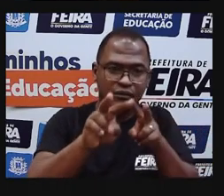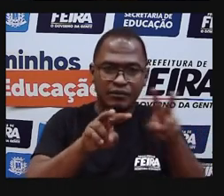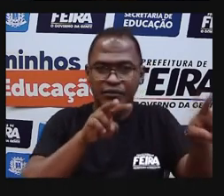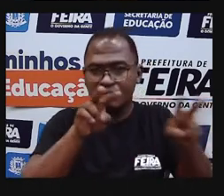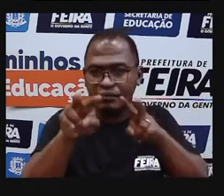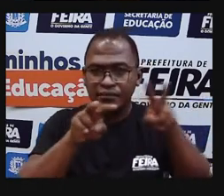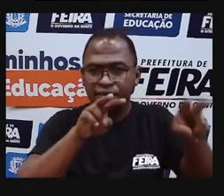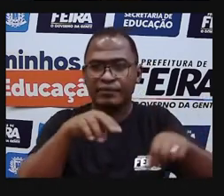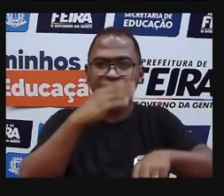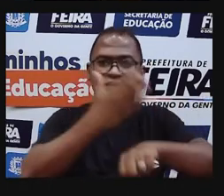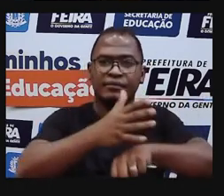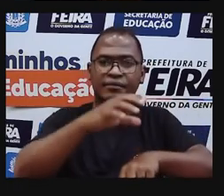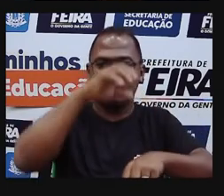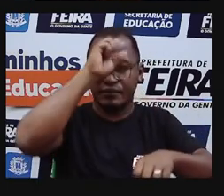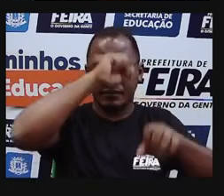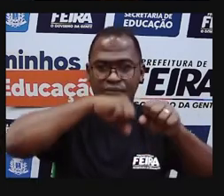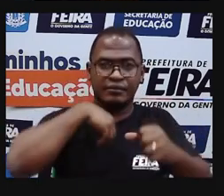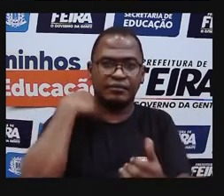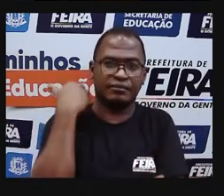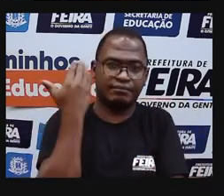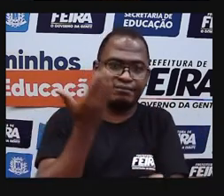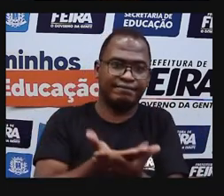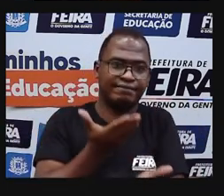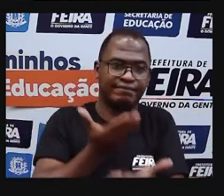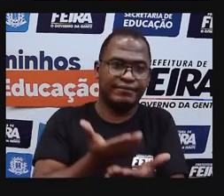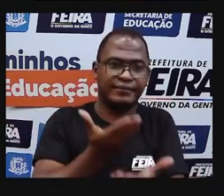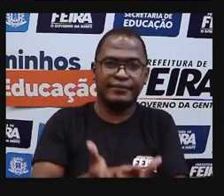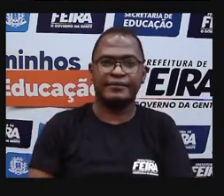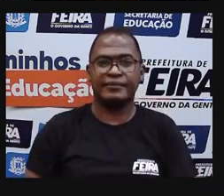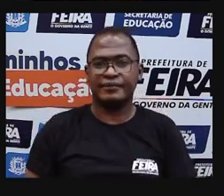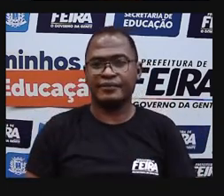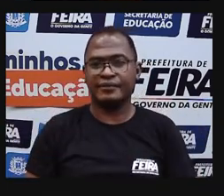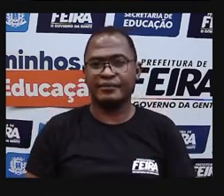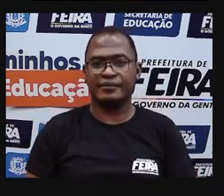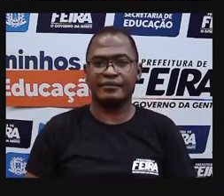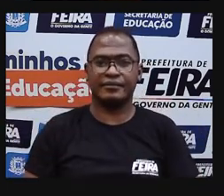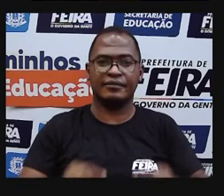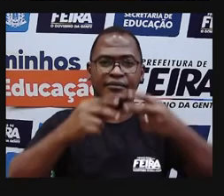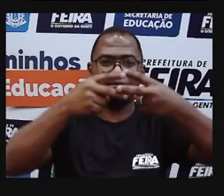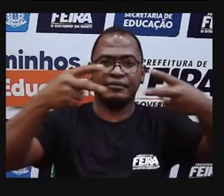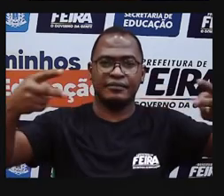Pra vocês olharem aqui, ó, gente. O link da